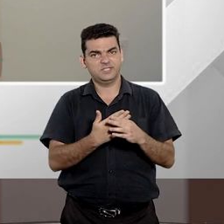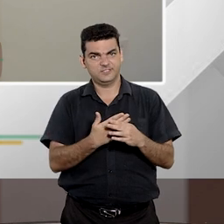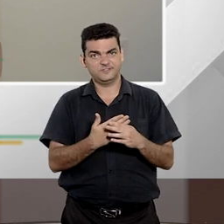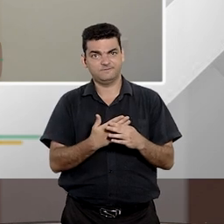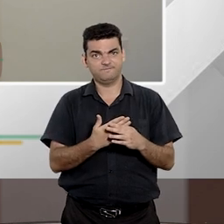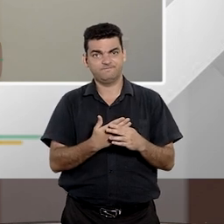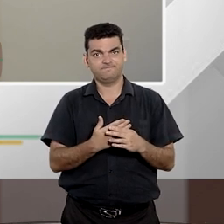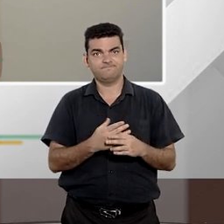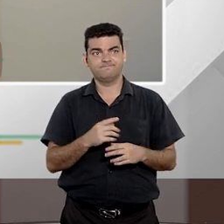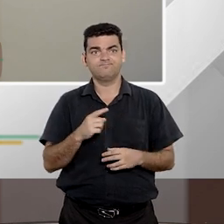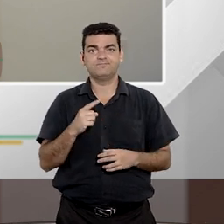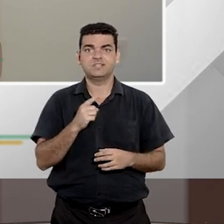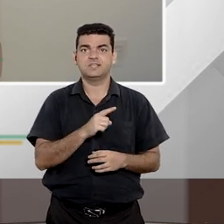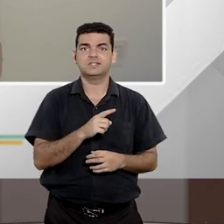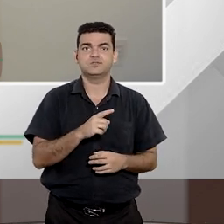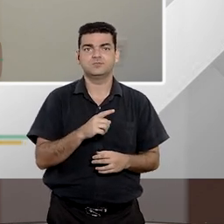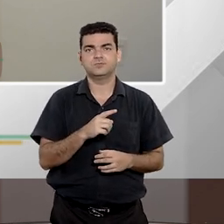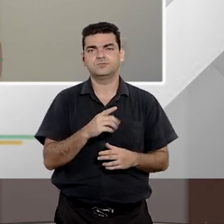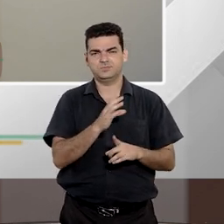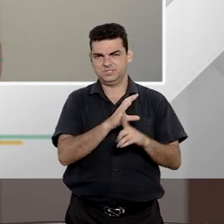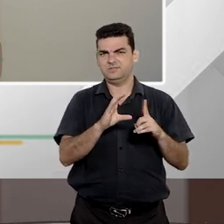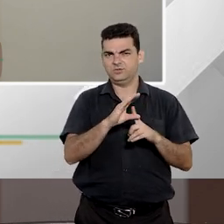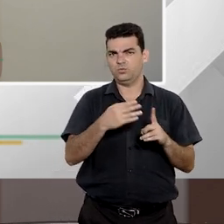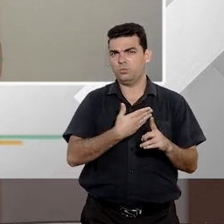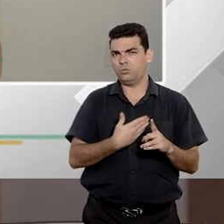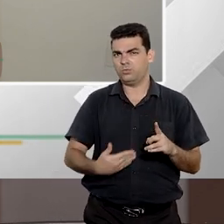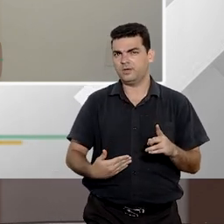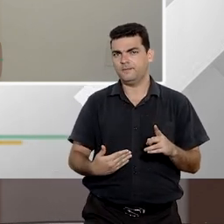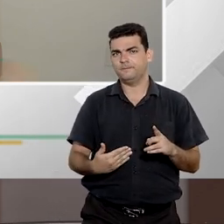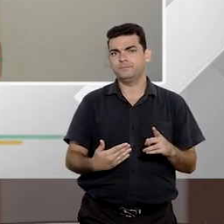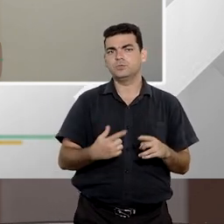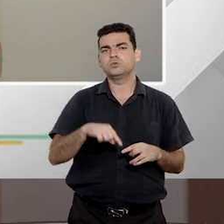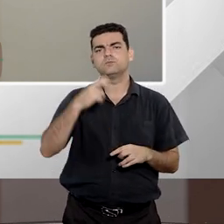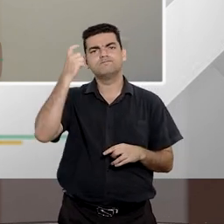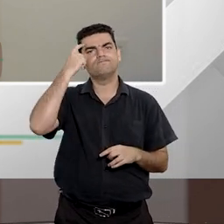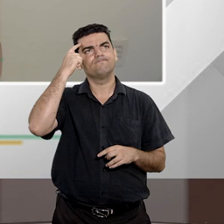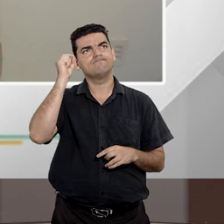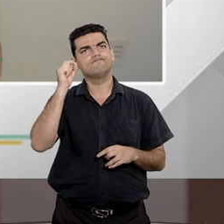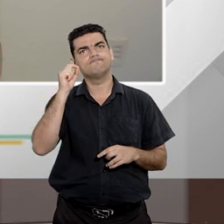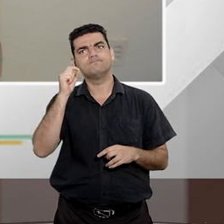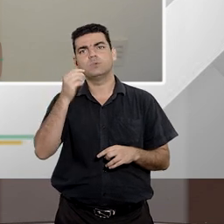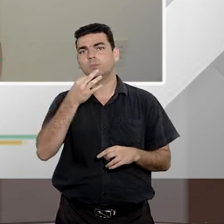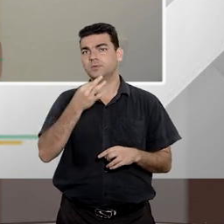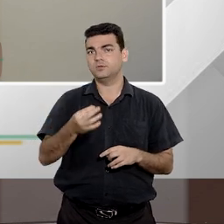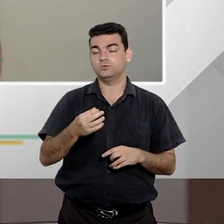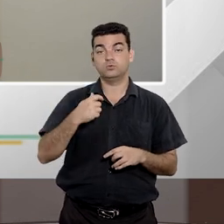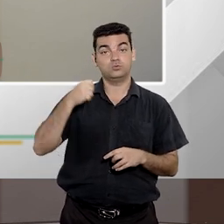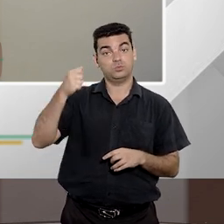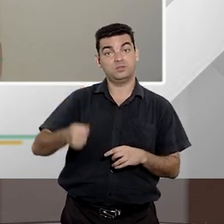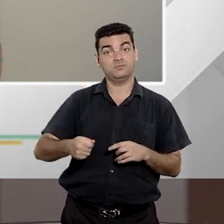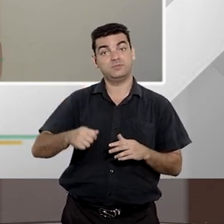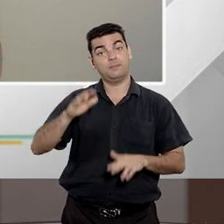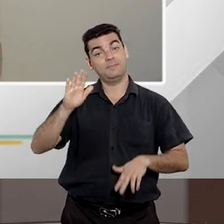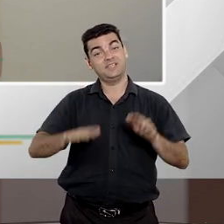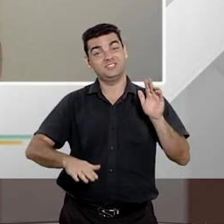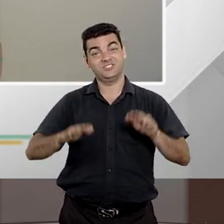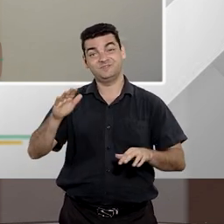ações civis públicas a gente vê que por vezes o posicionamento do tribunal varia muito